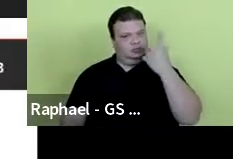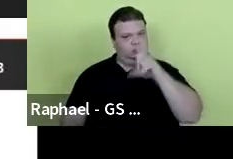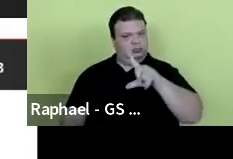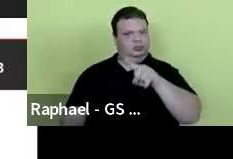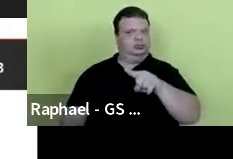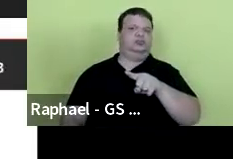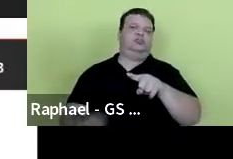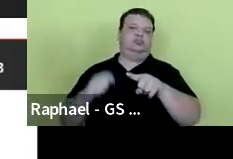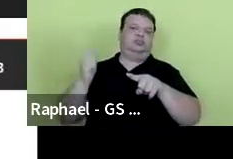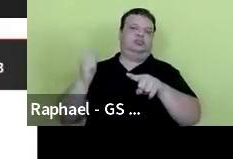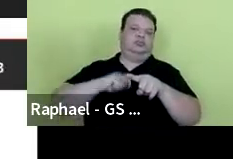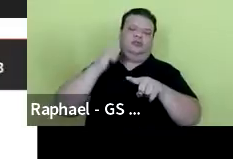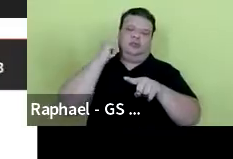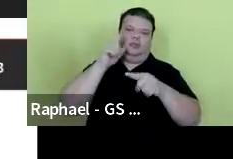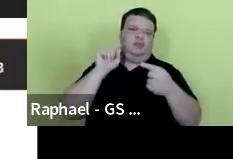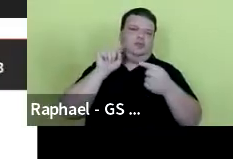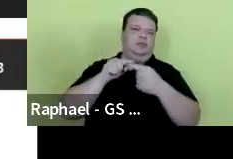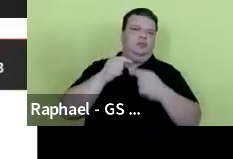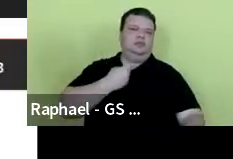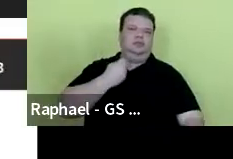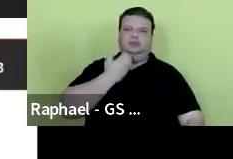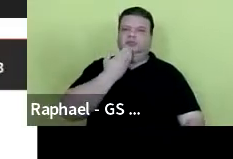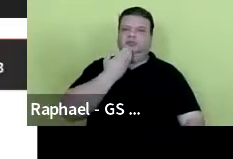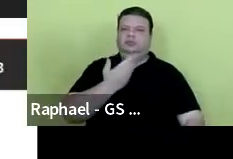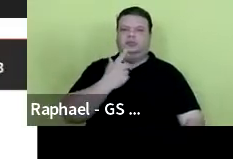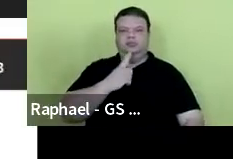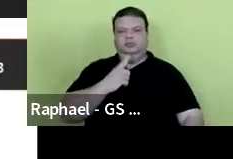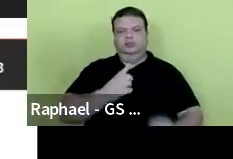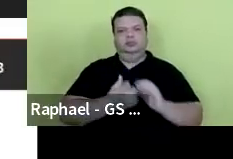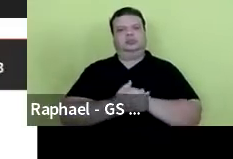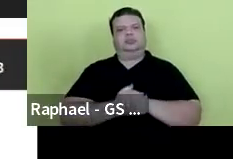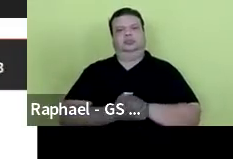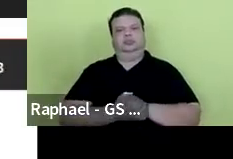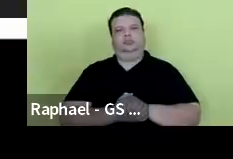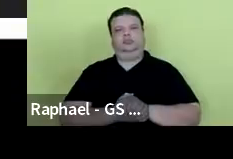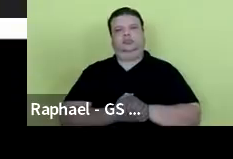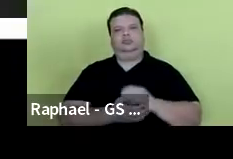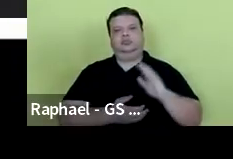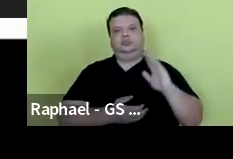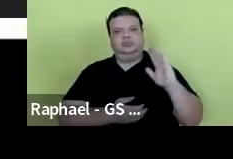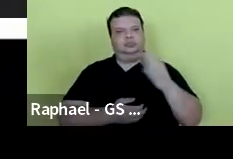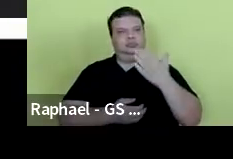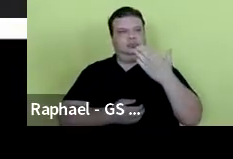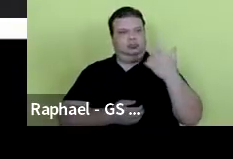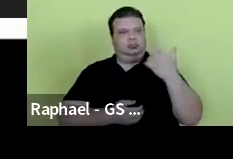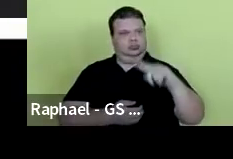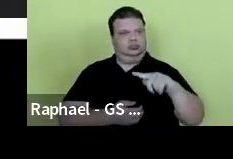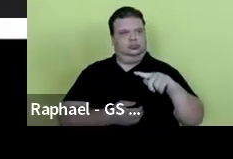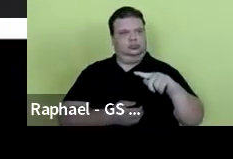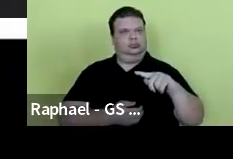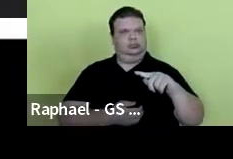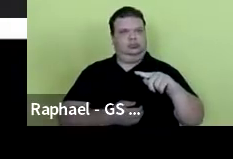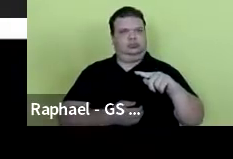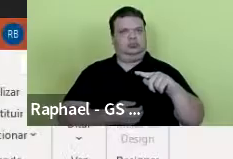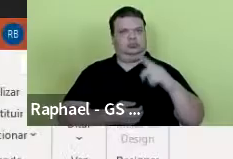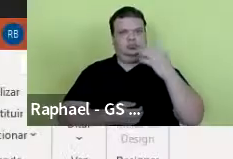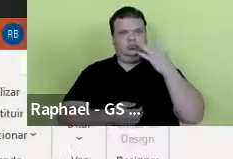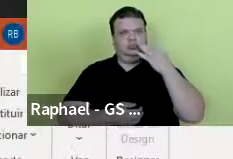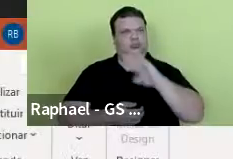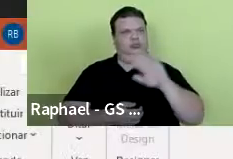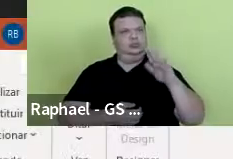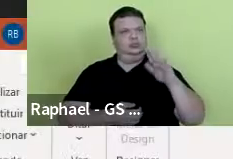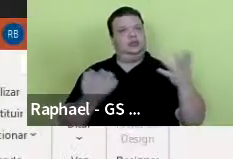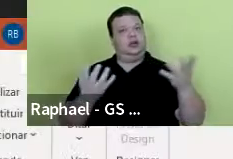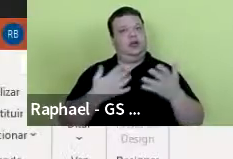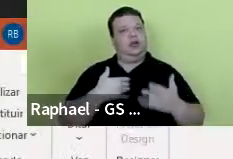nesse número de pedidos. O próximo, acho que esse terminou. Eu agora gostaria de